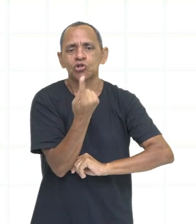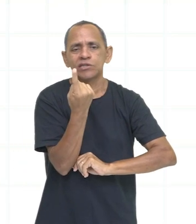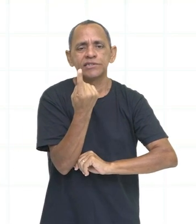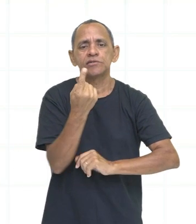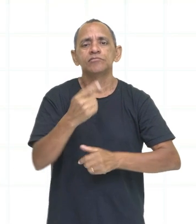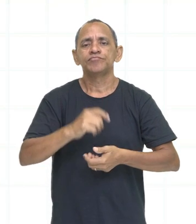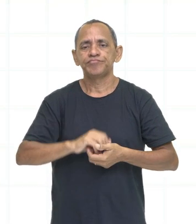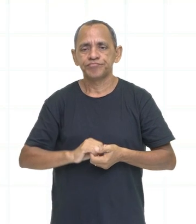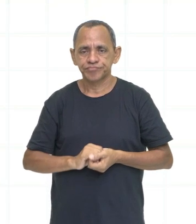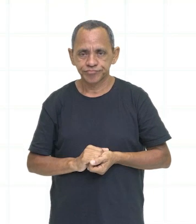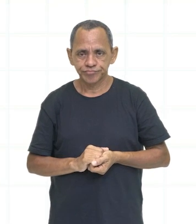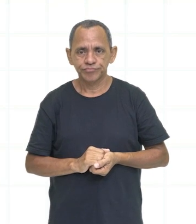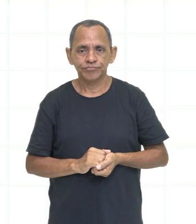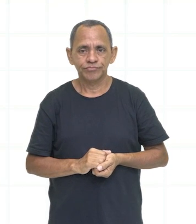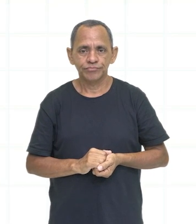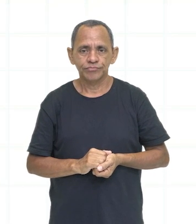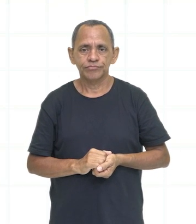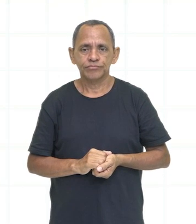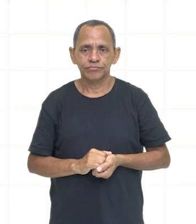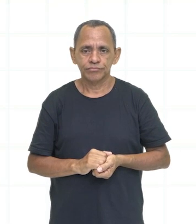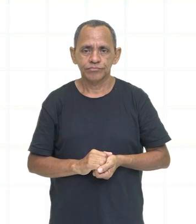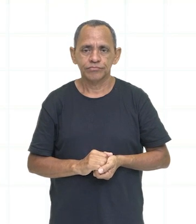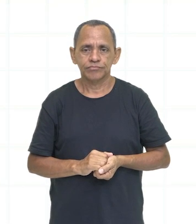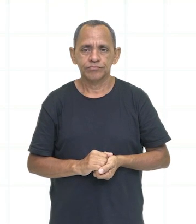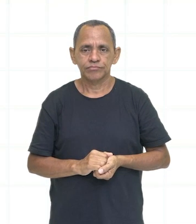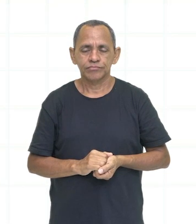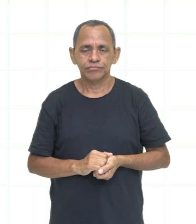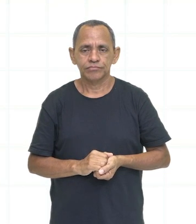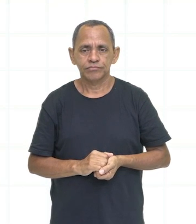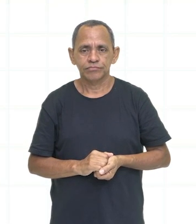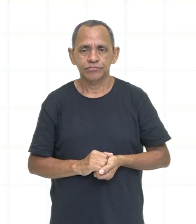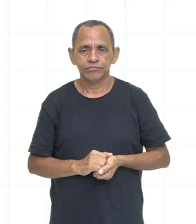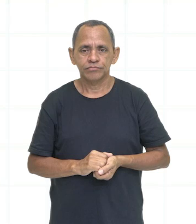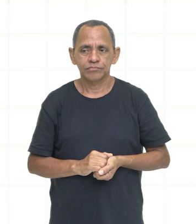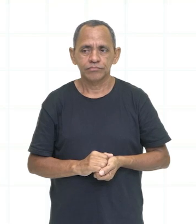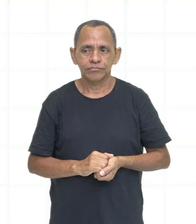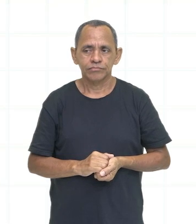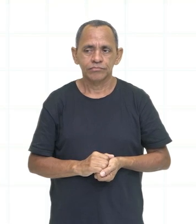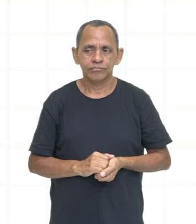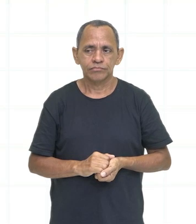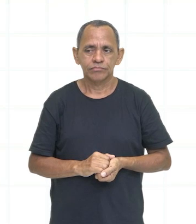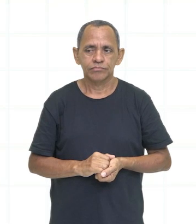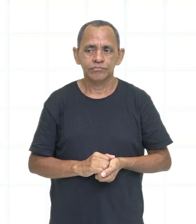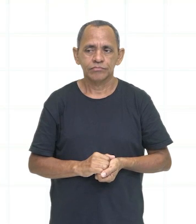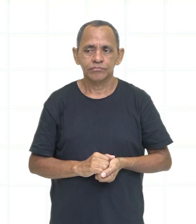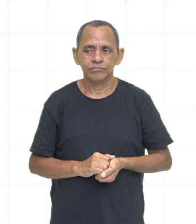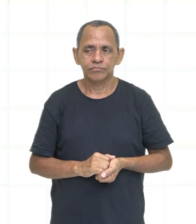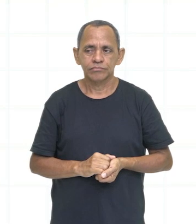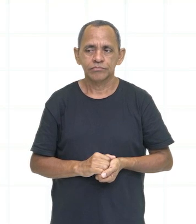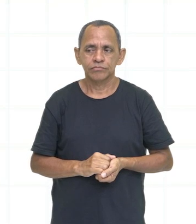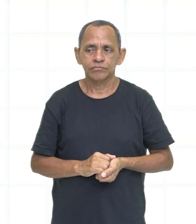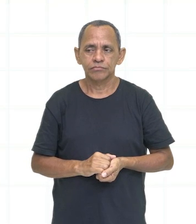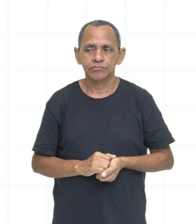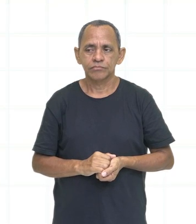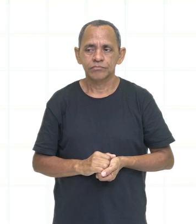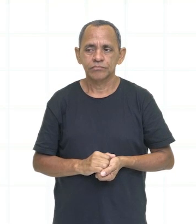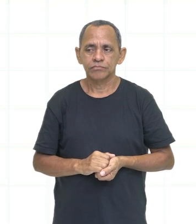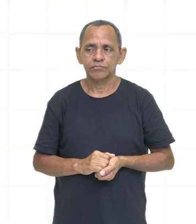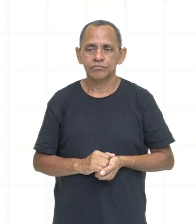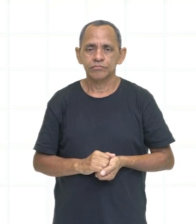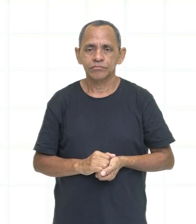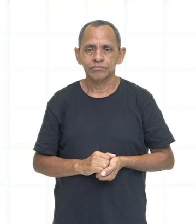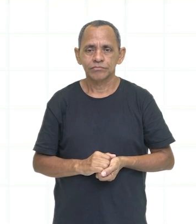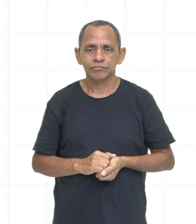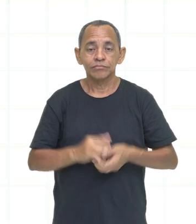construiu a estante de livros sozinho. He built the entire bookshelf by himself, tá